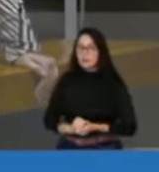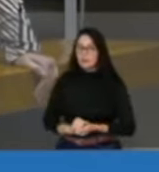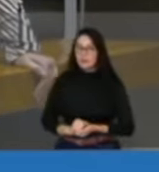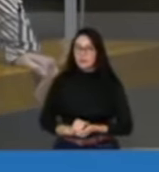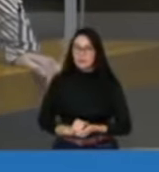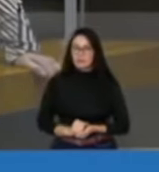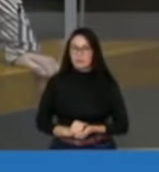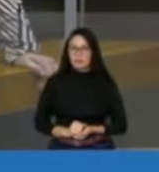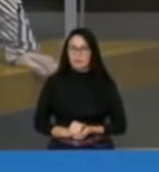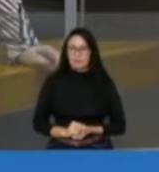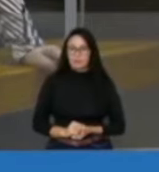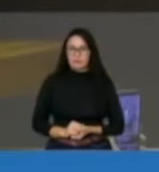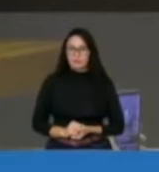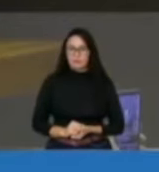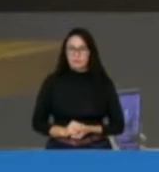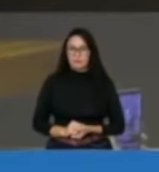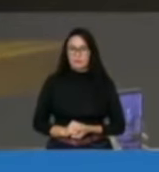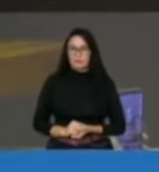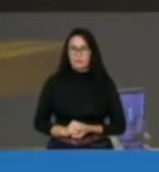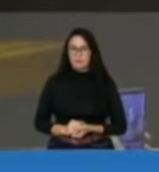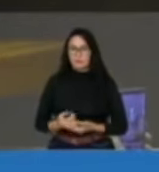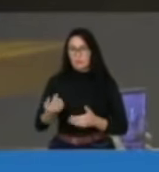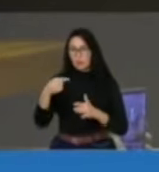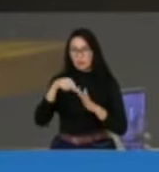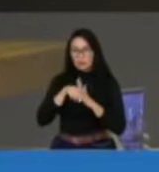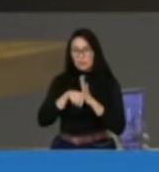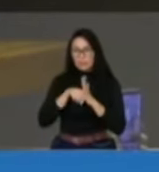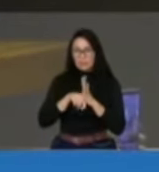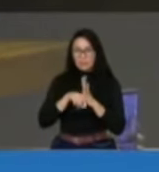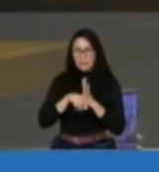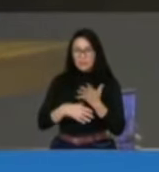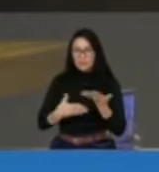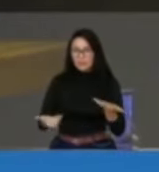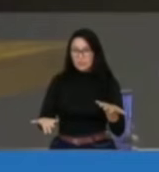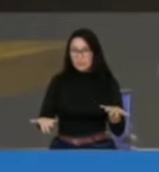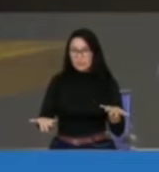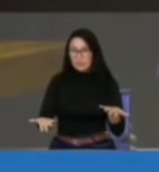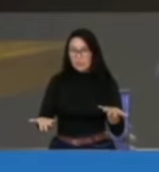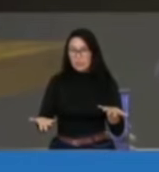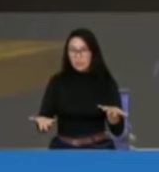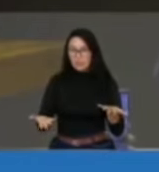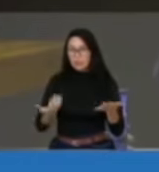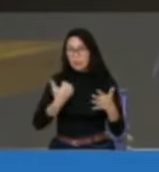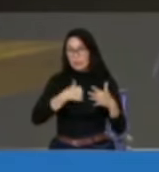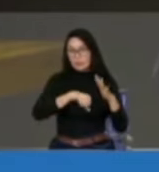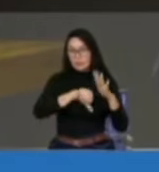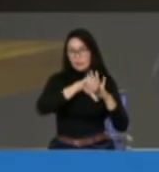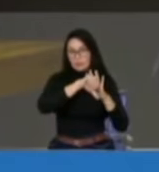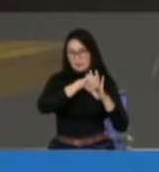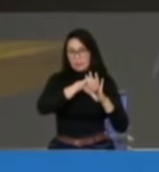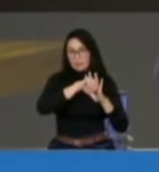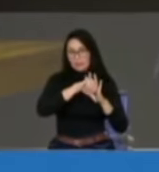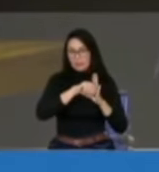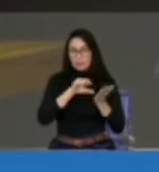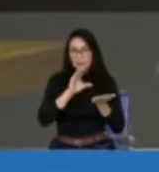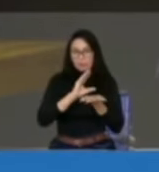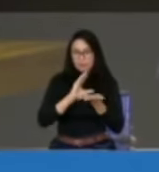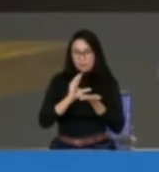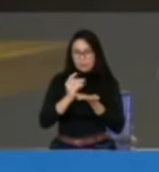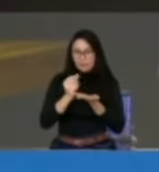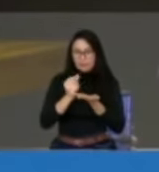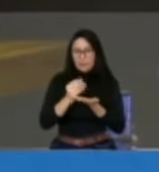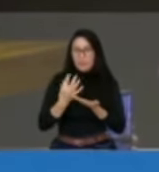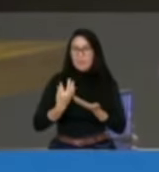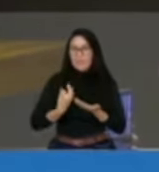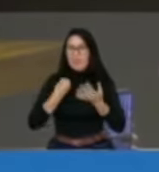Vai pensar exatamente o que ele tem. crimes. Mas é óbvio que não. Minha vida é limpa.